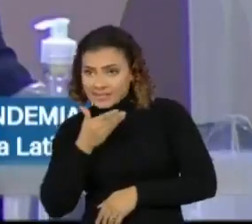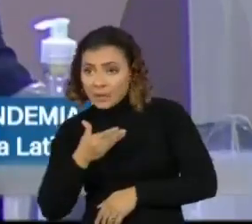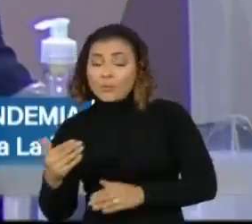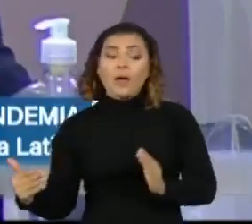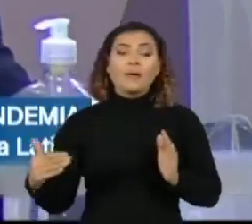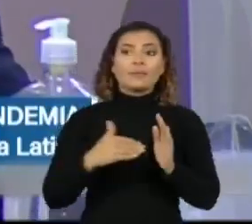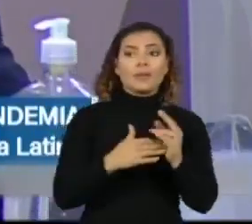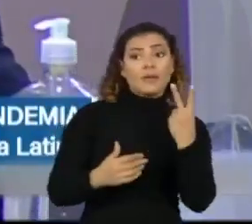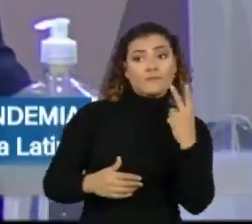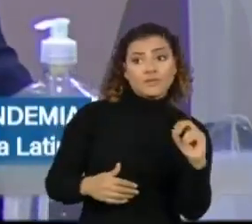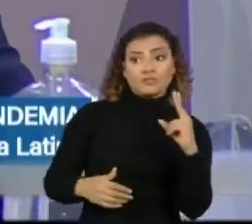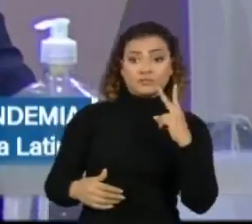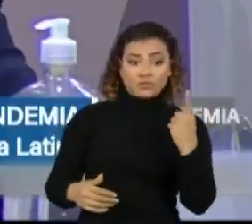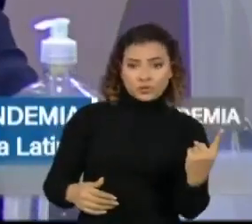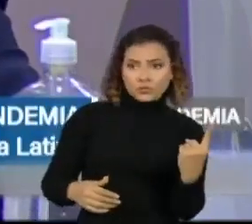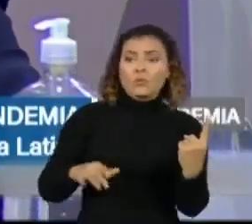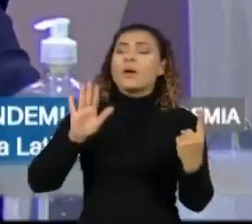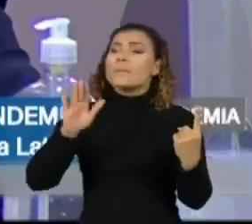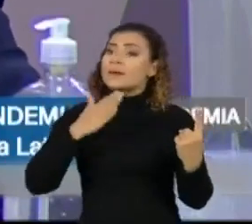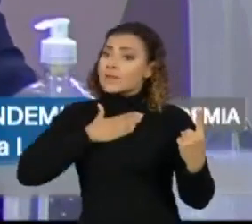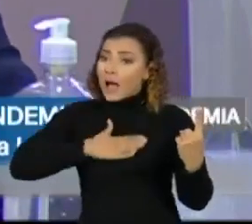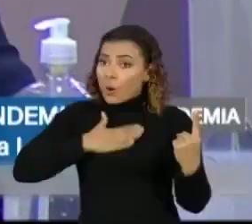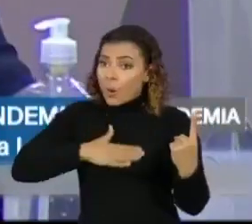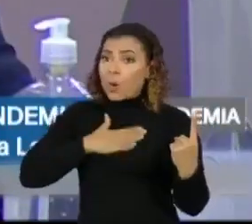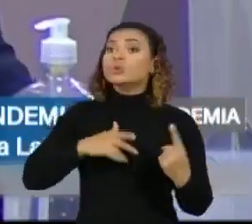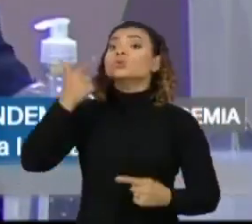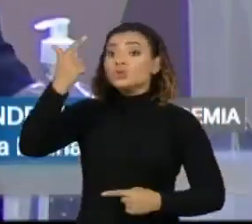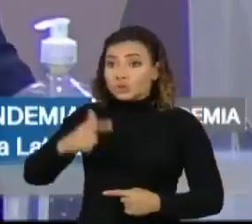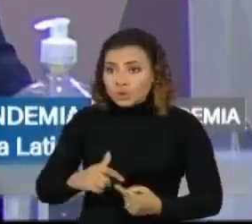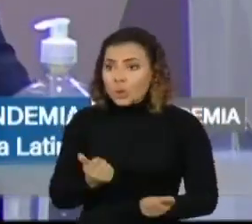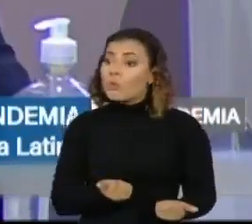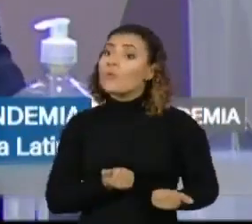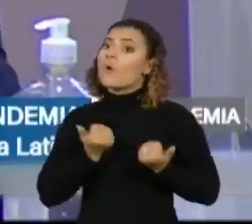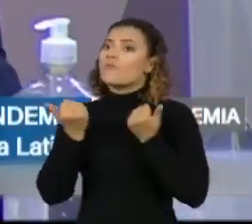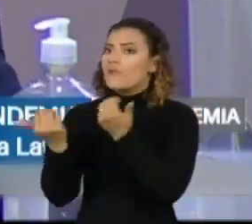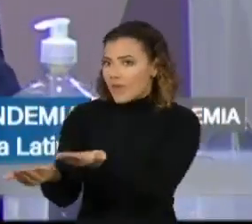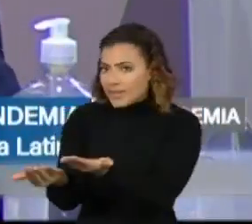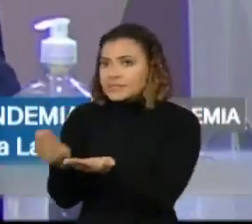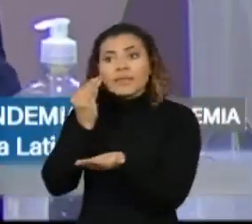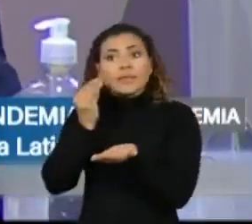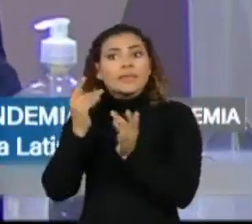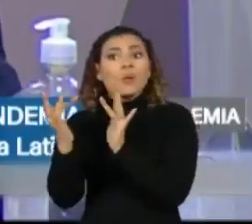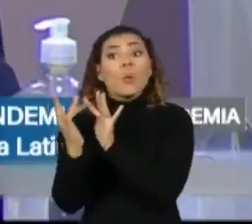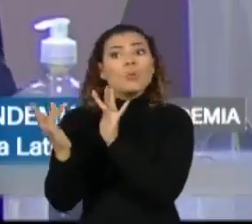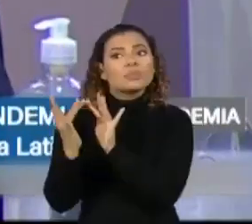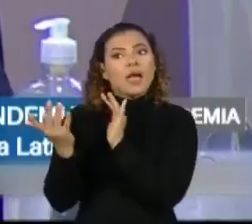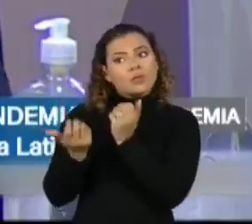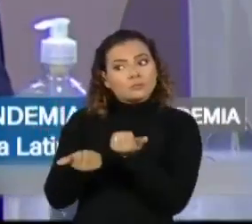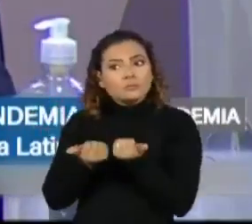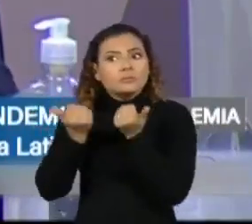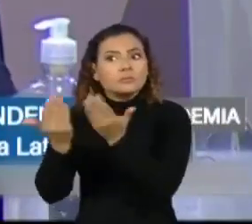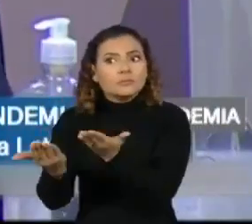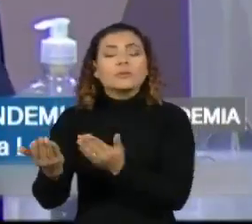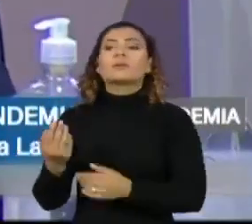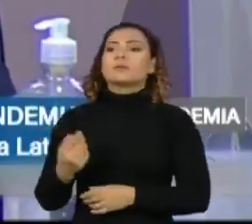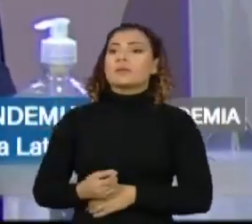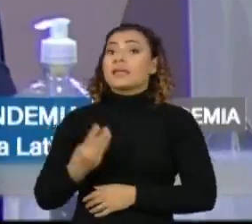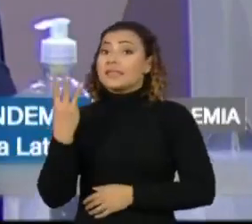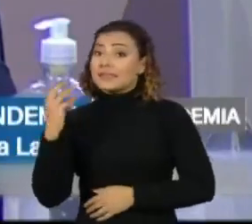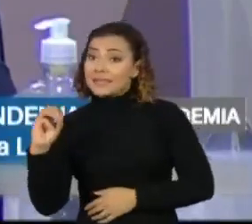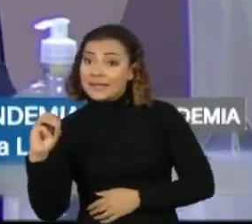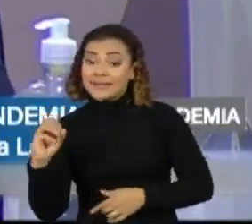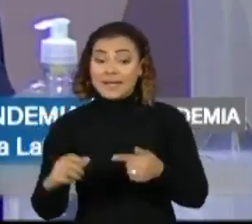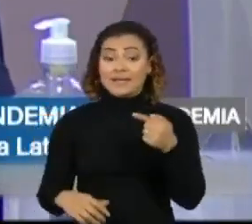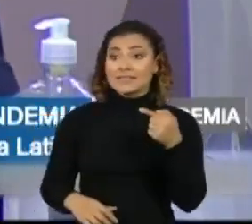de agosto, nós voltamos a fazer a oferta por 30 e 70